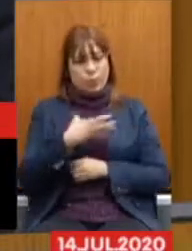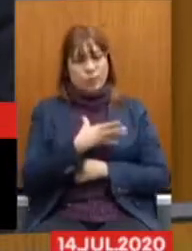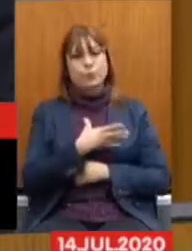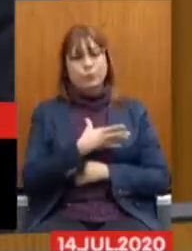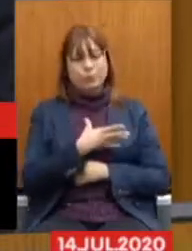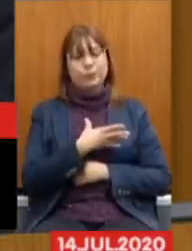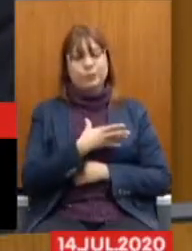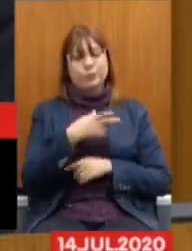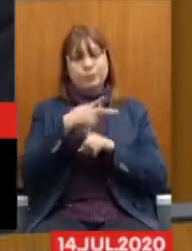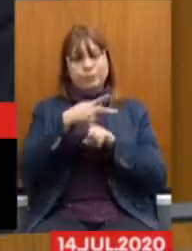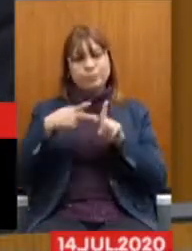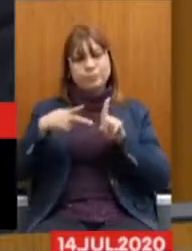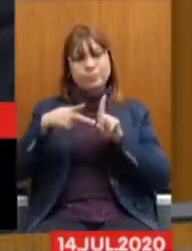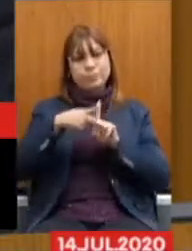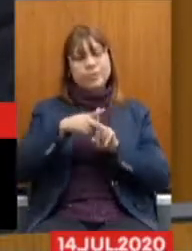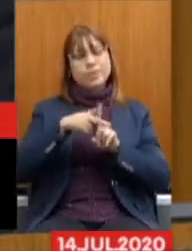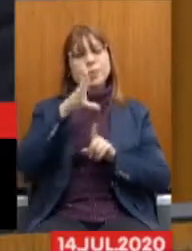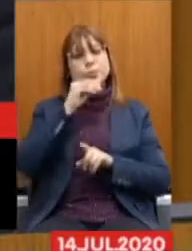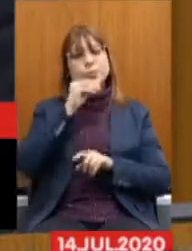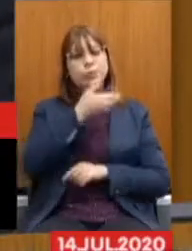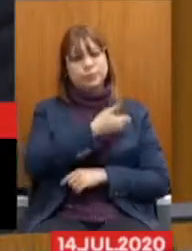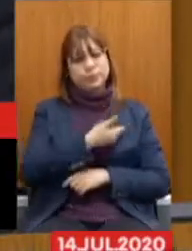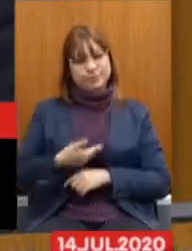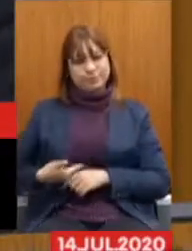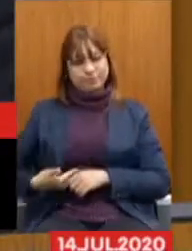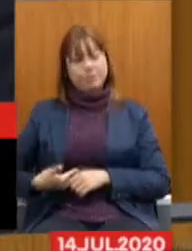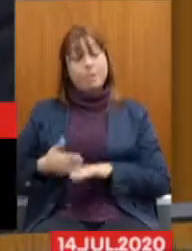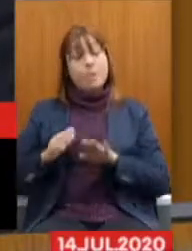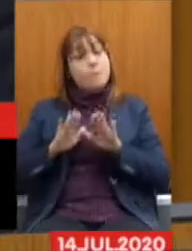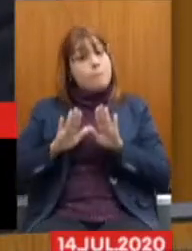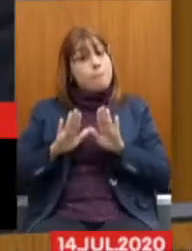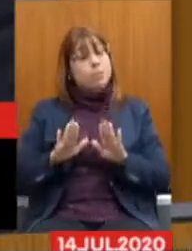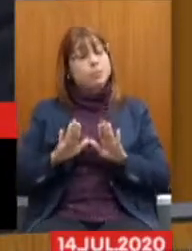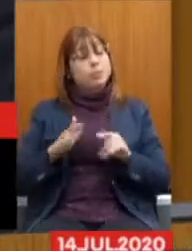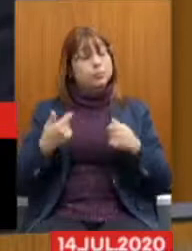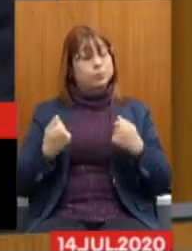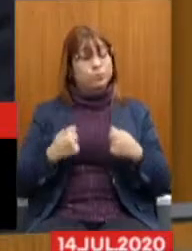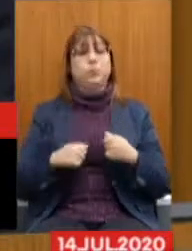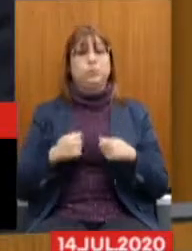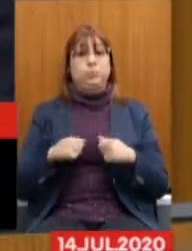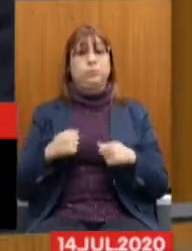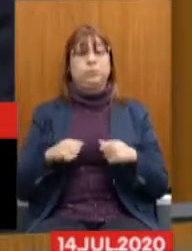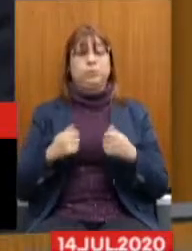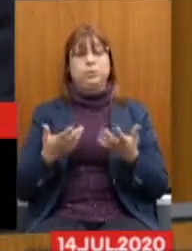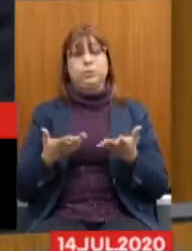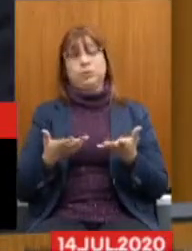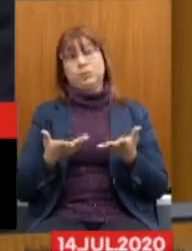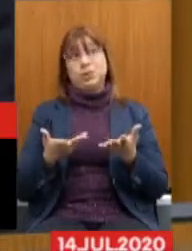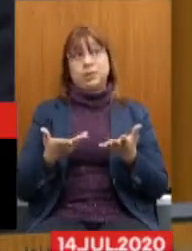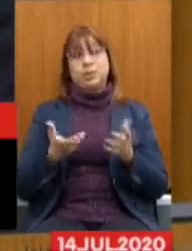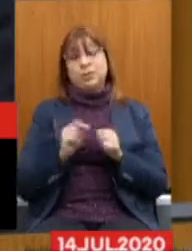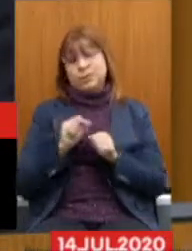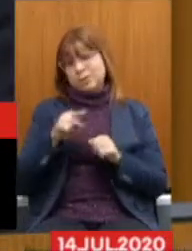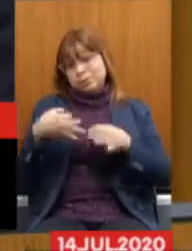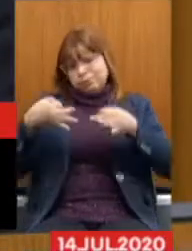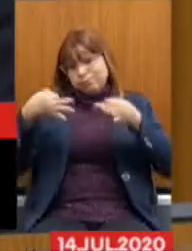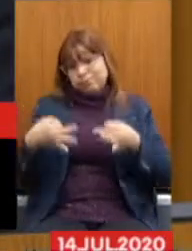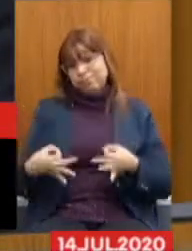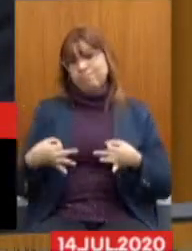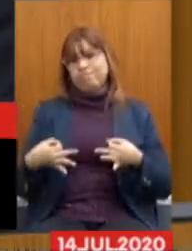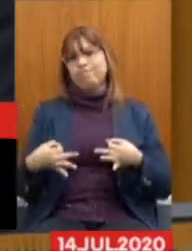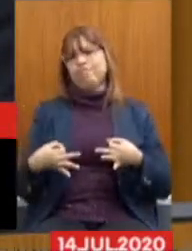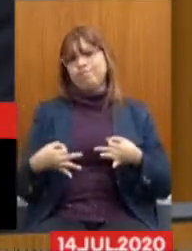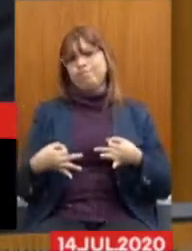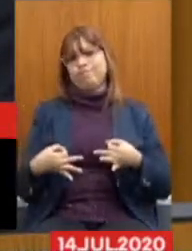para os servidores públicos, mas que seja feita de forma digna e justa,